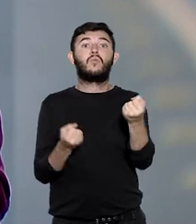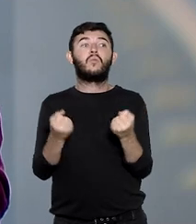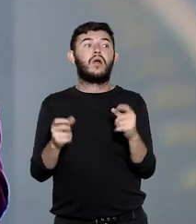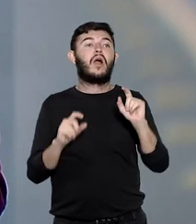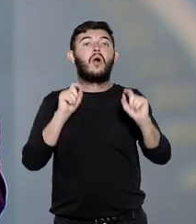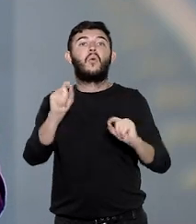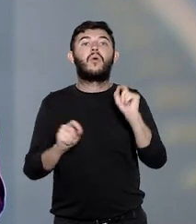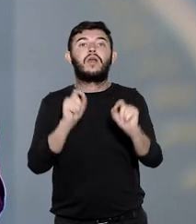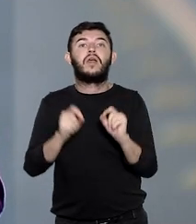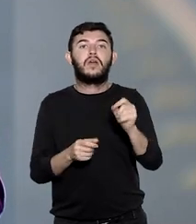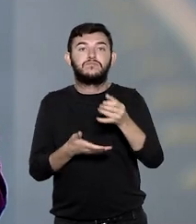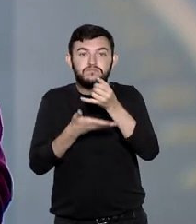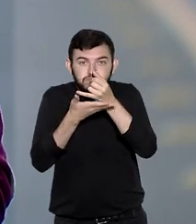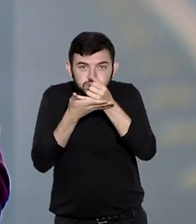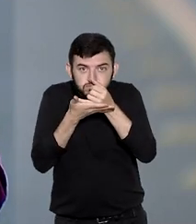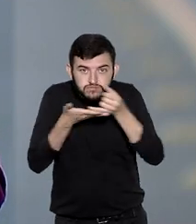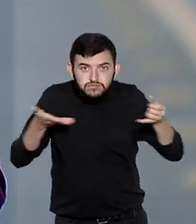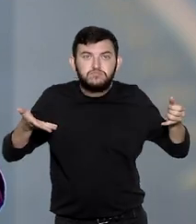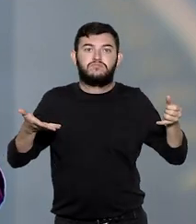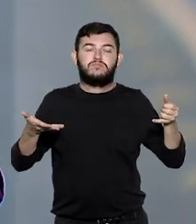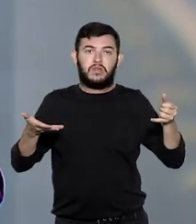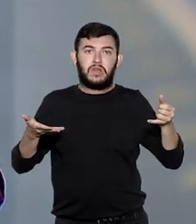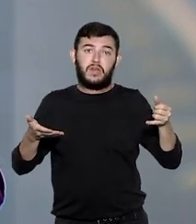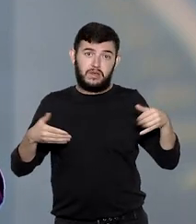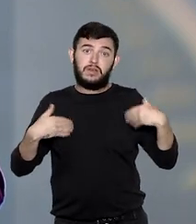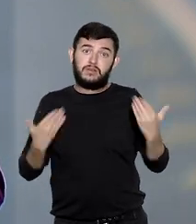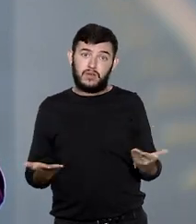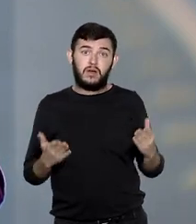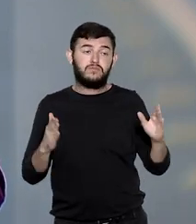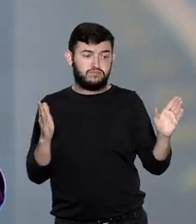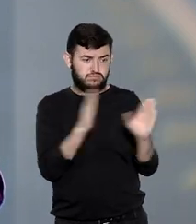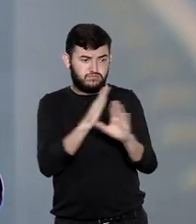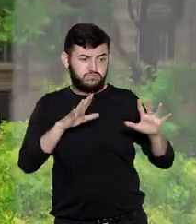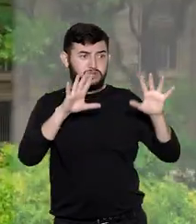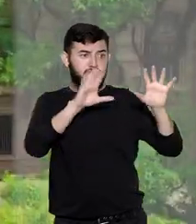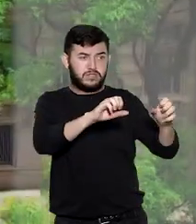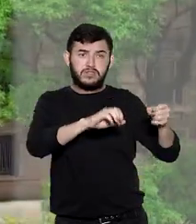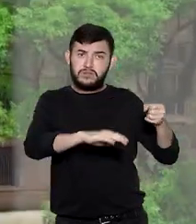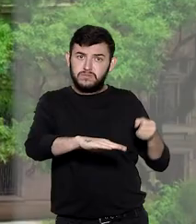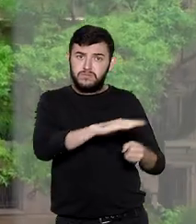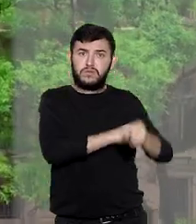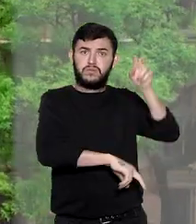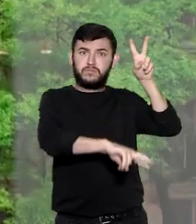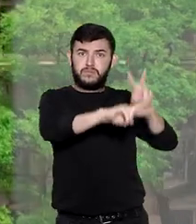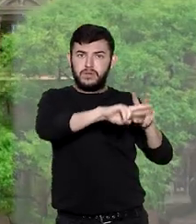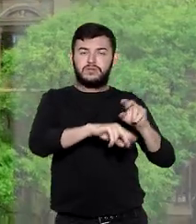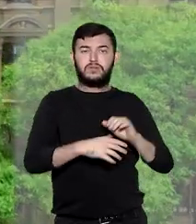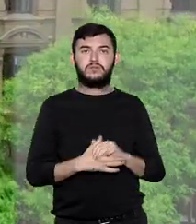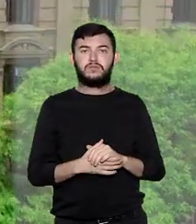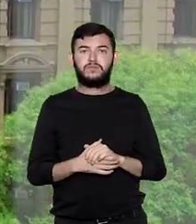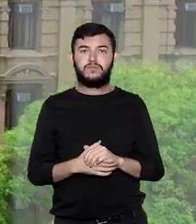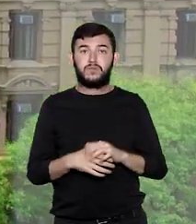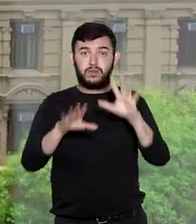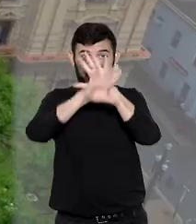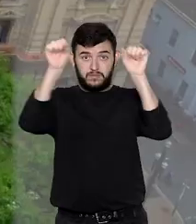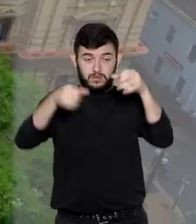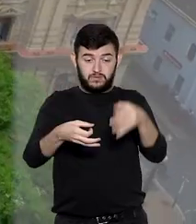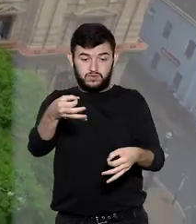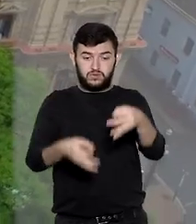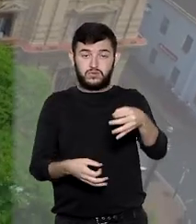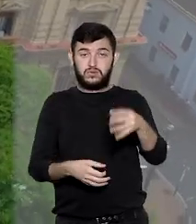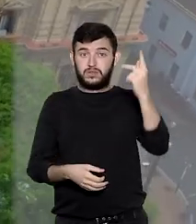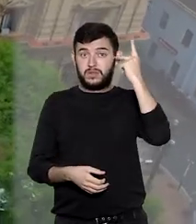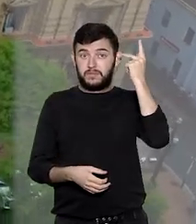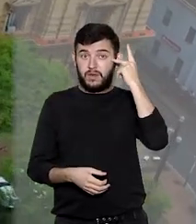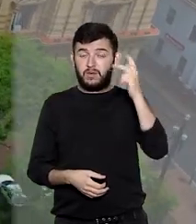interior do veículo porções de cocaína, o que motivou a prisão em flagrante. O Tribunal de Justiça de São Paulo negou a habeas corpus